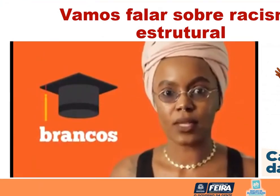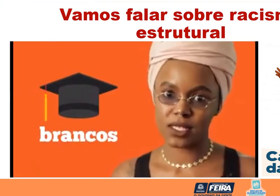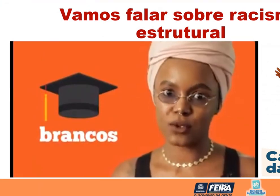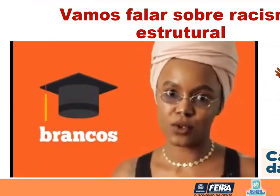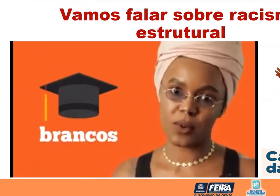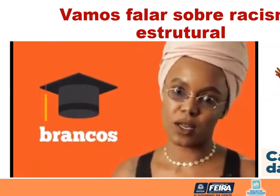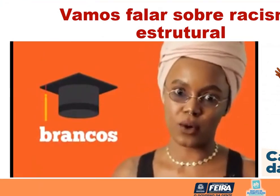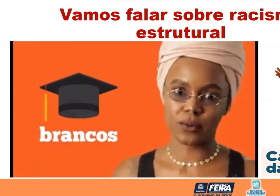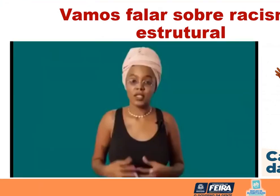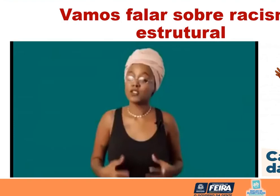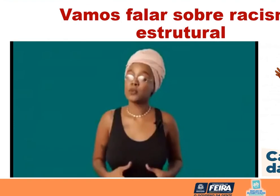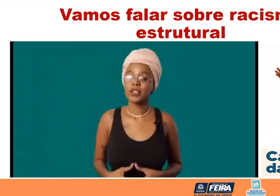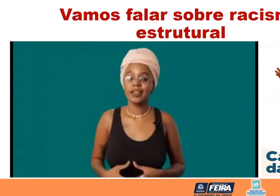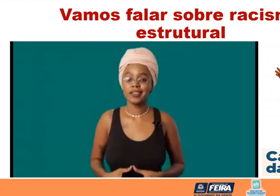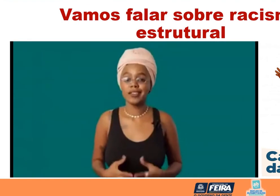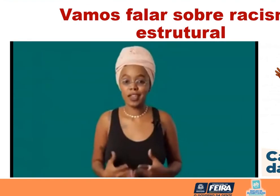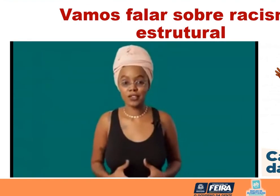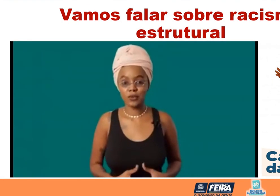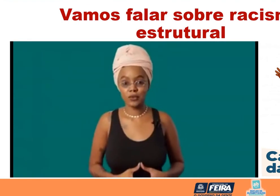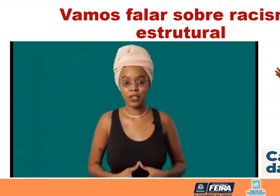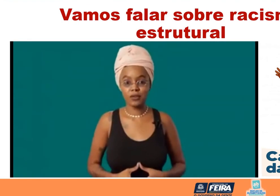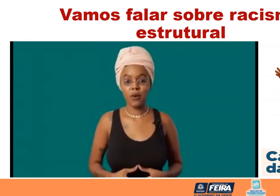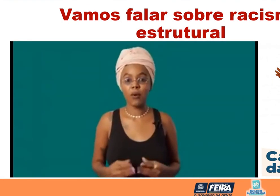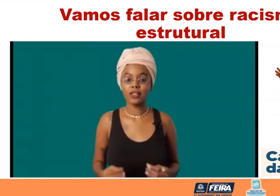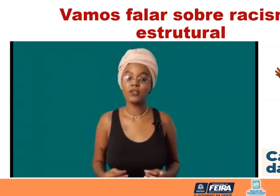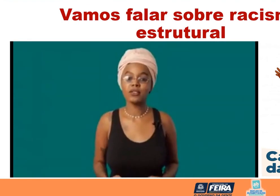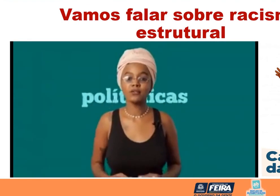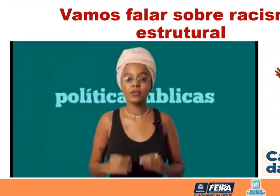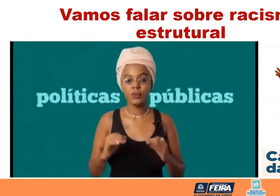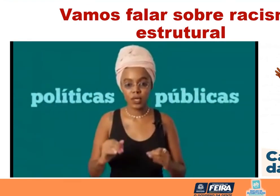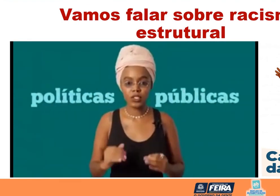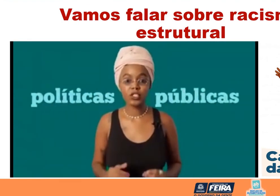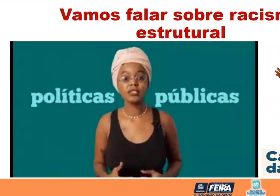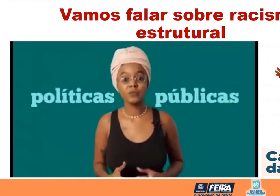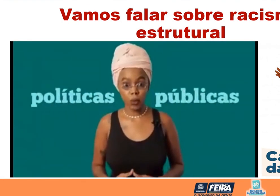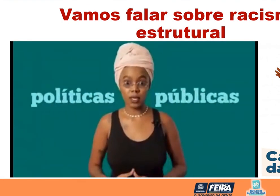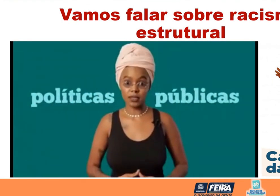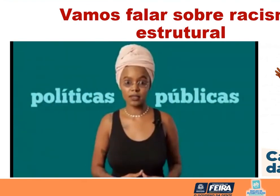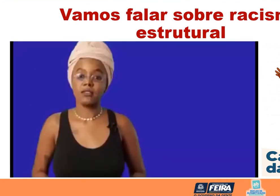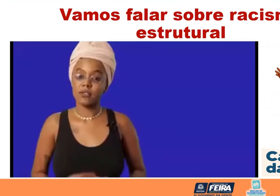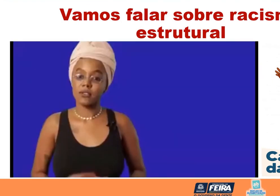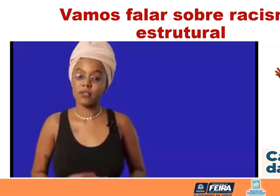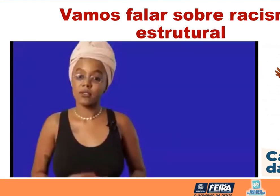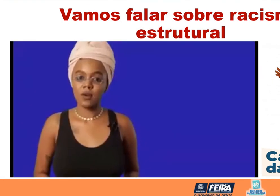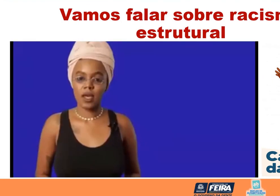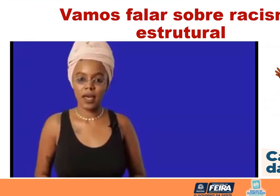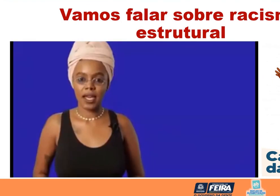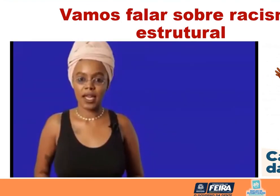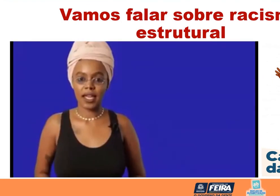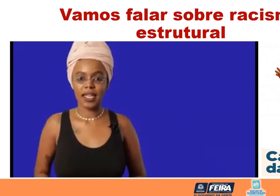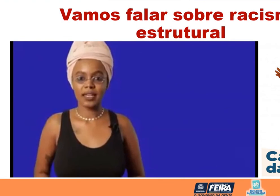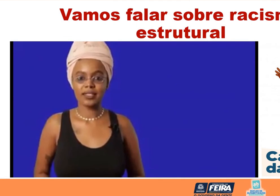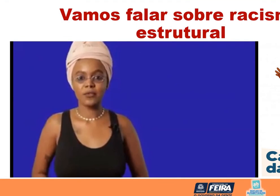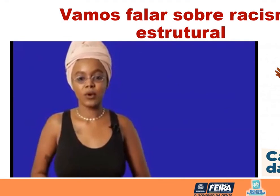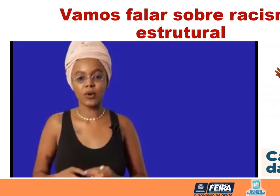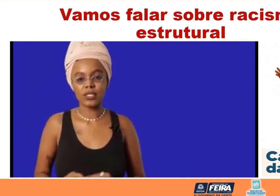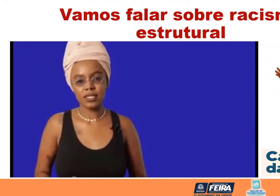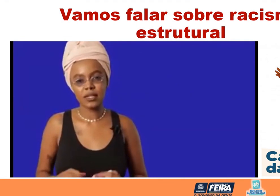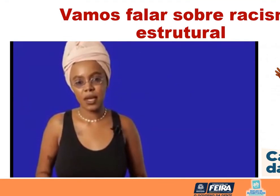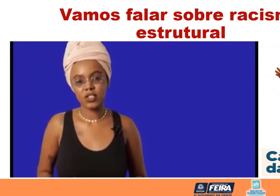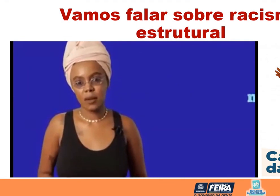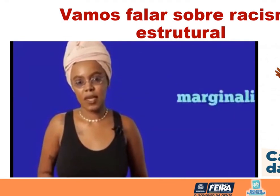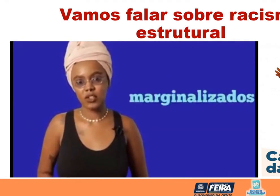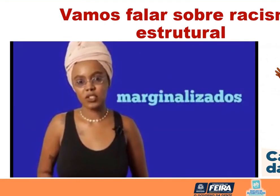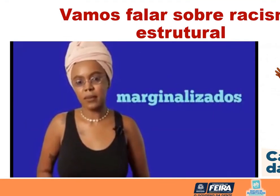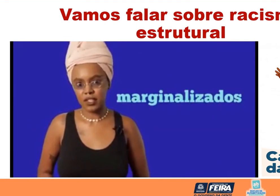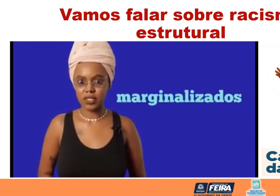frequentam o ensino superior. Isso poderia ser resolvido com a adoção de políticas públicas, que visam reparar aqueles que foram